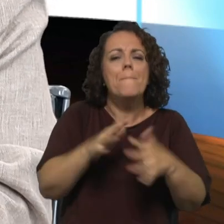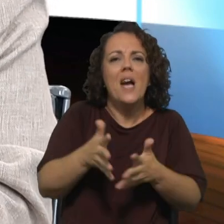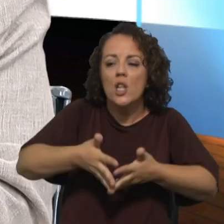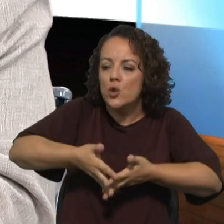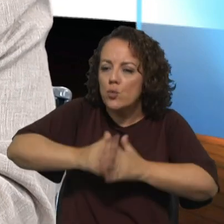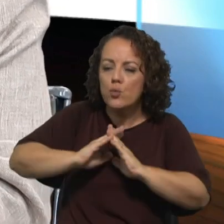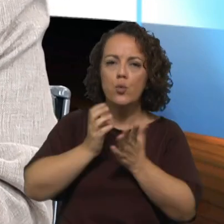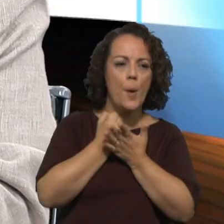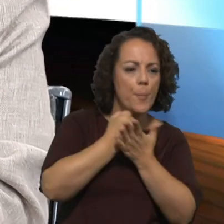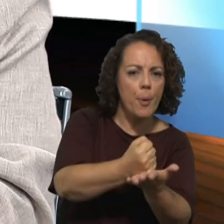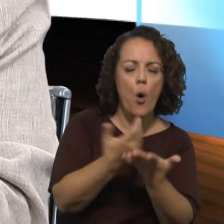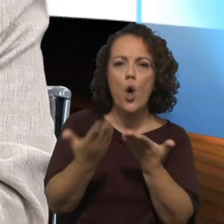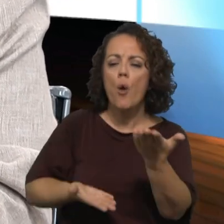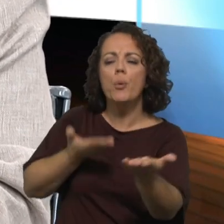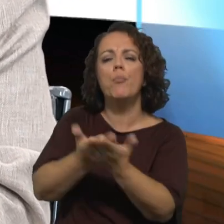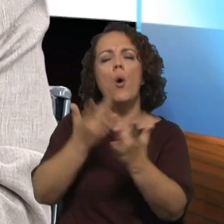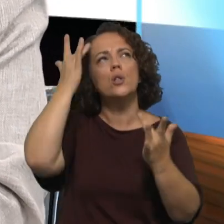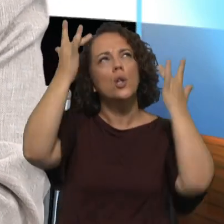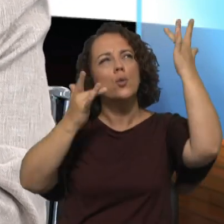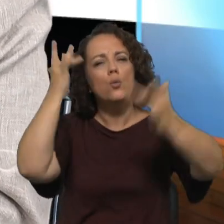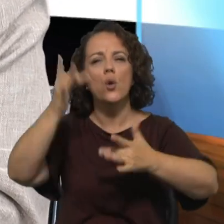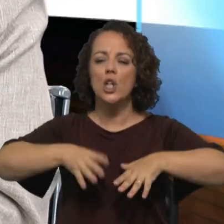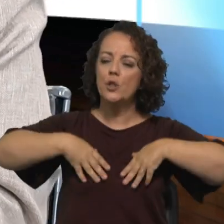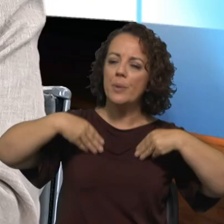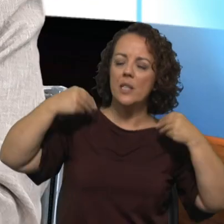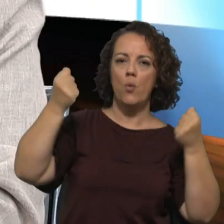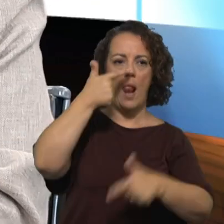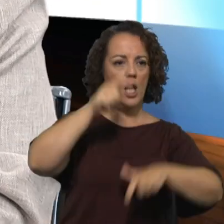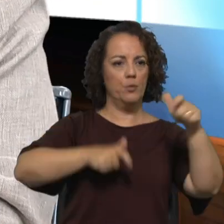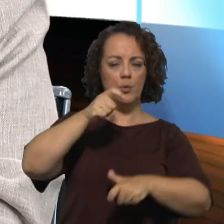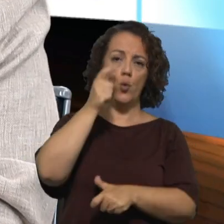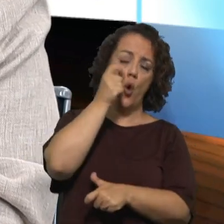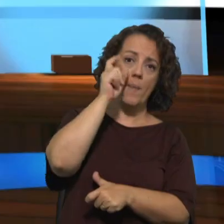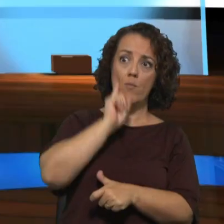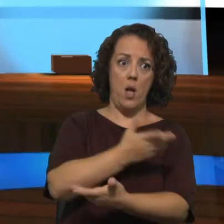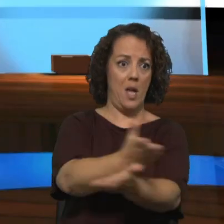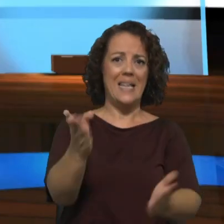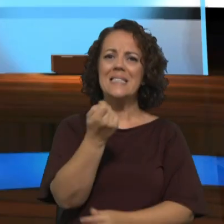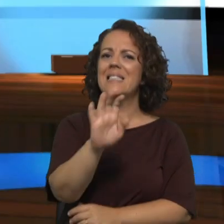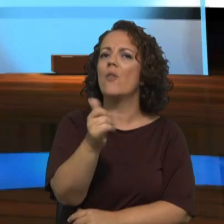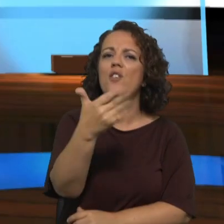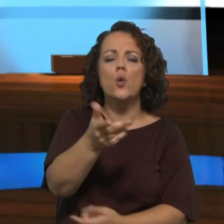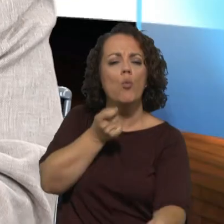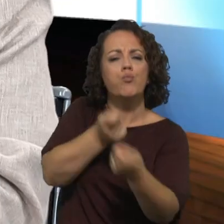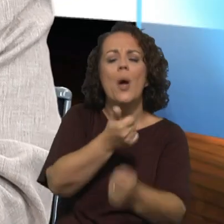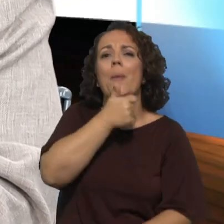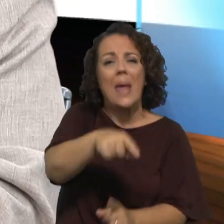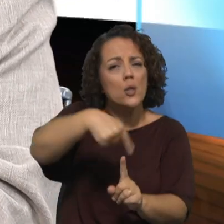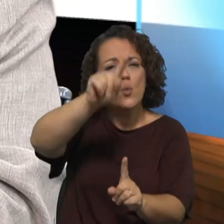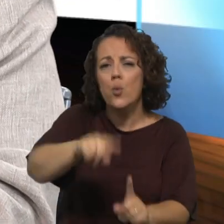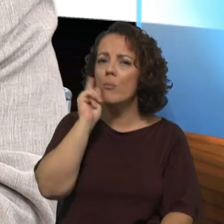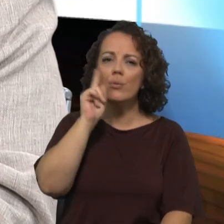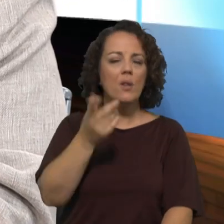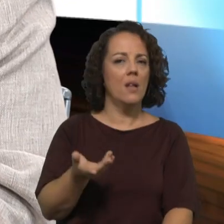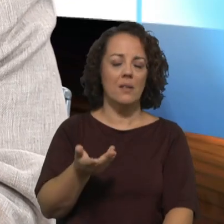acolhimento e que tipo de proposta teológica e espiritual faz ao homem do século XXI ou às mulheres do século XXI e essa é que é a questão fundamental obviamente que